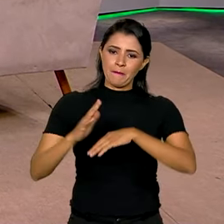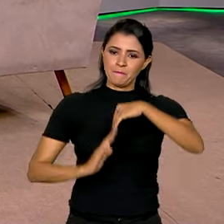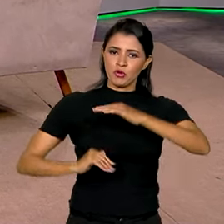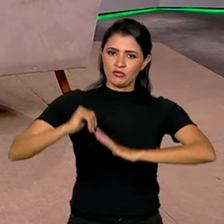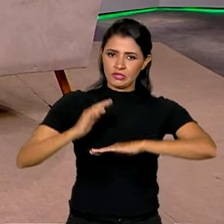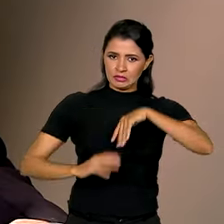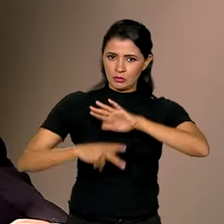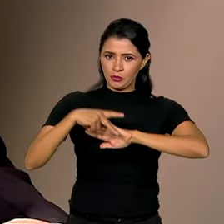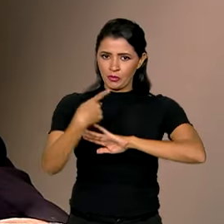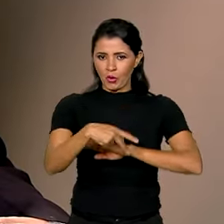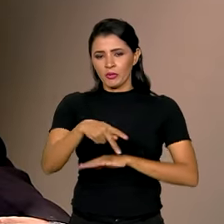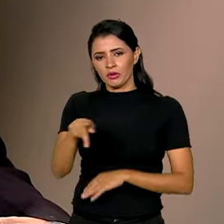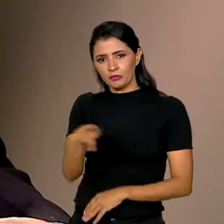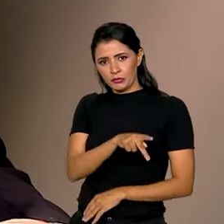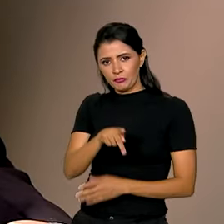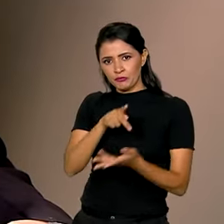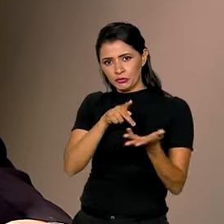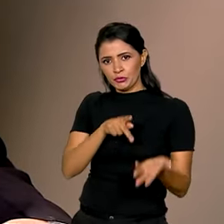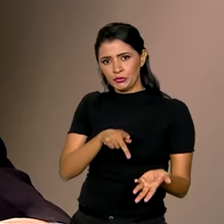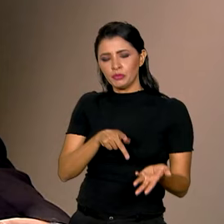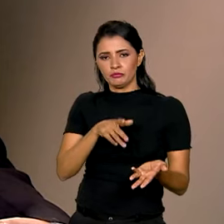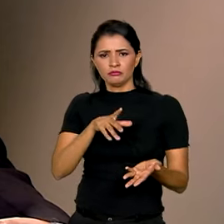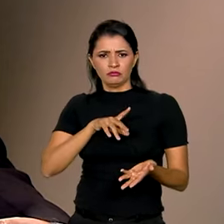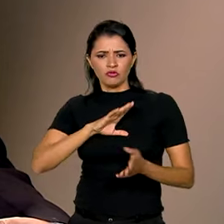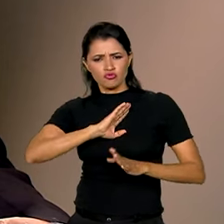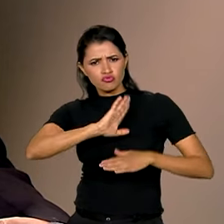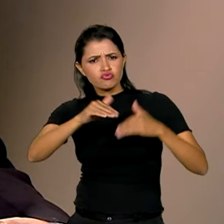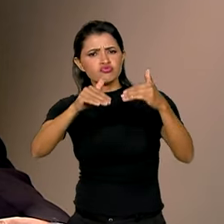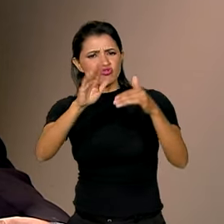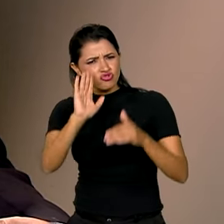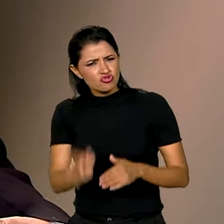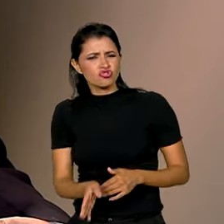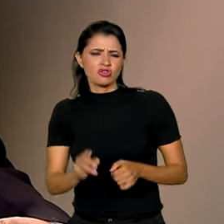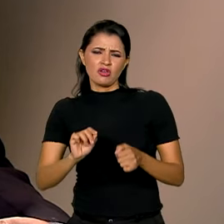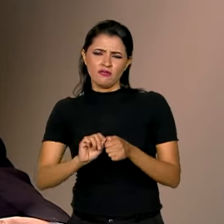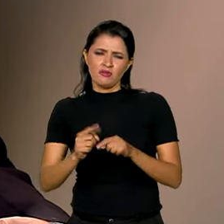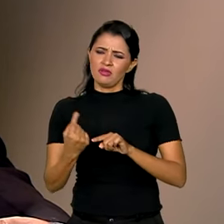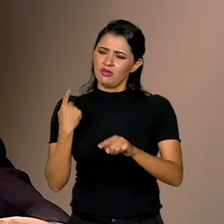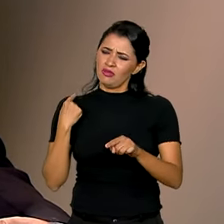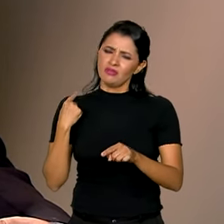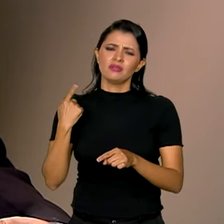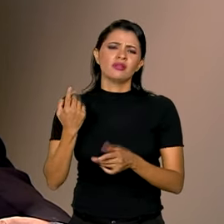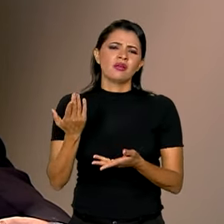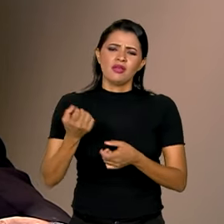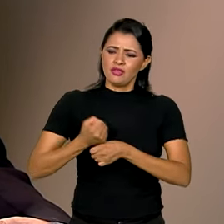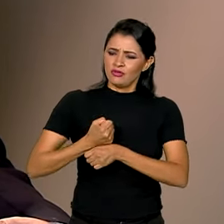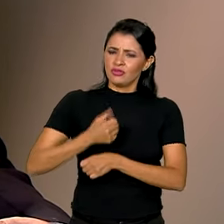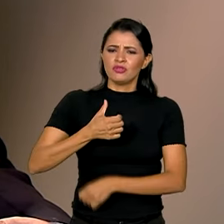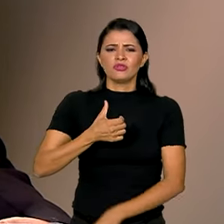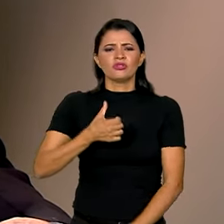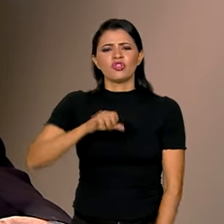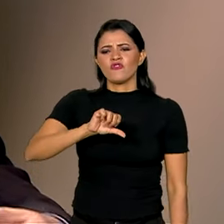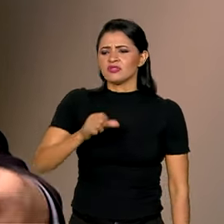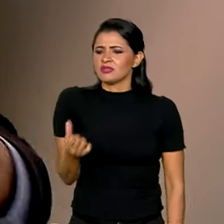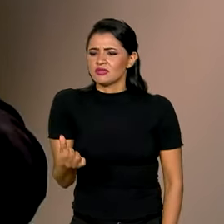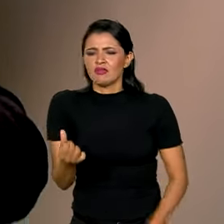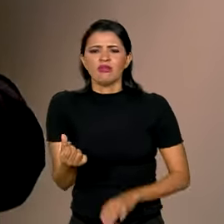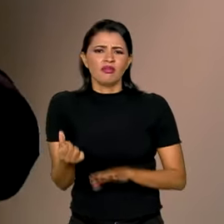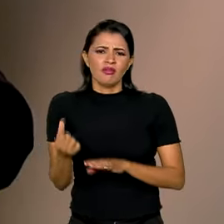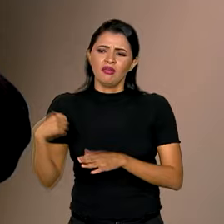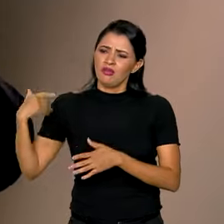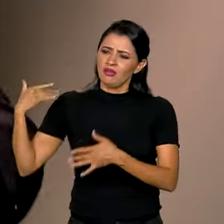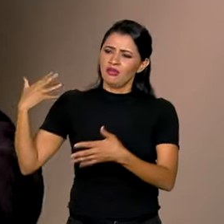professor, né? Muitos avanços foram feitos no país desde 96 e,